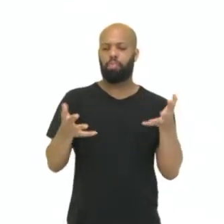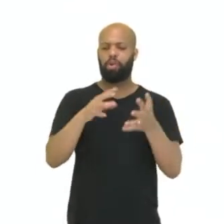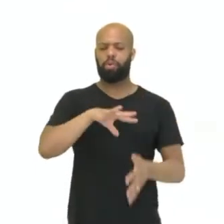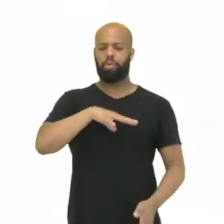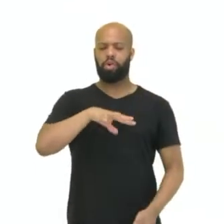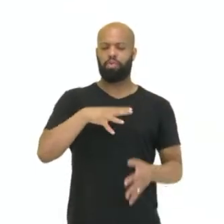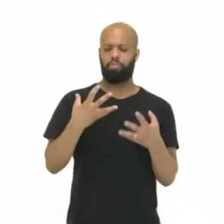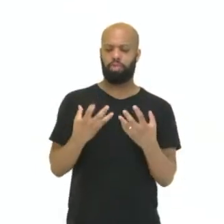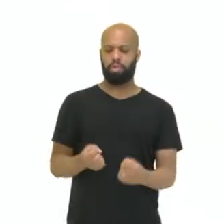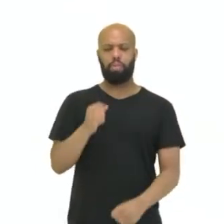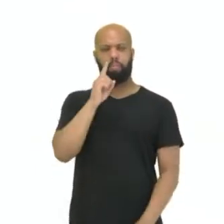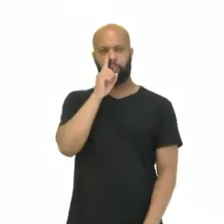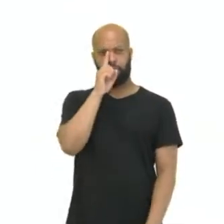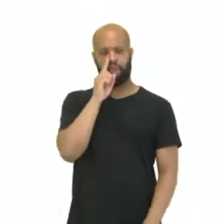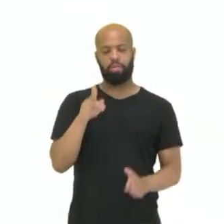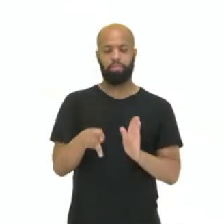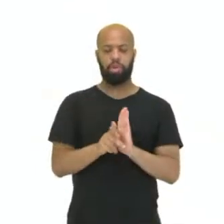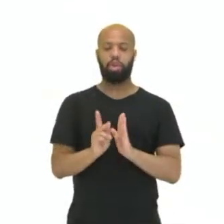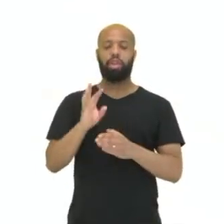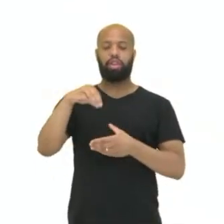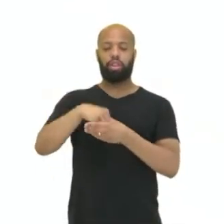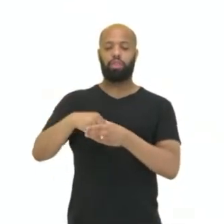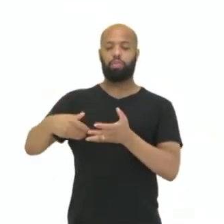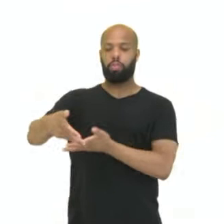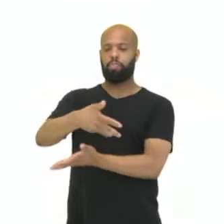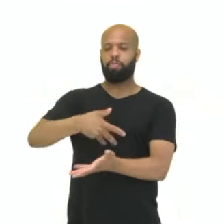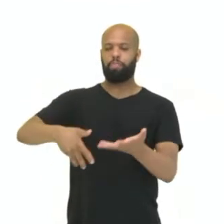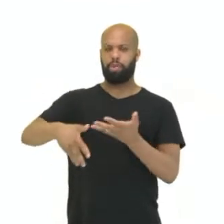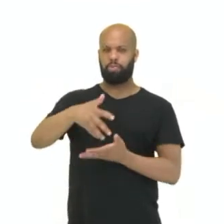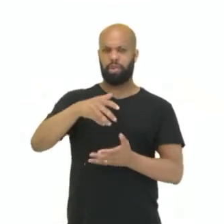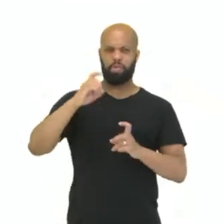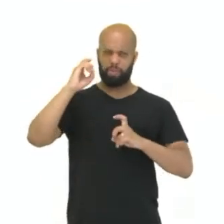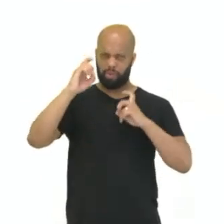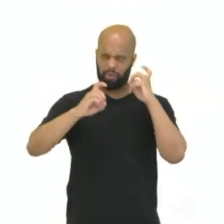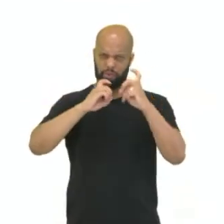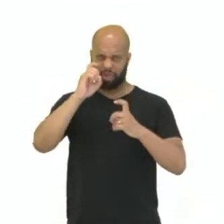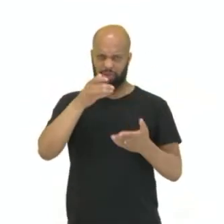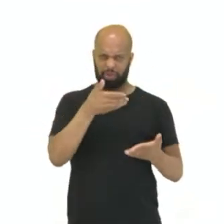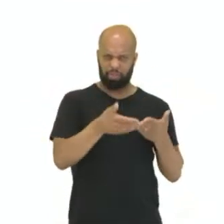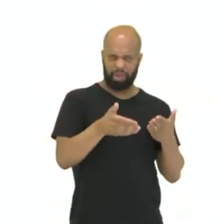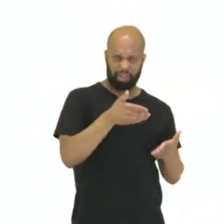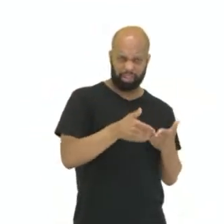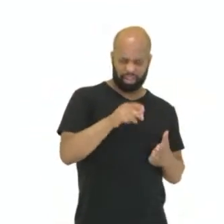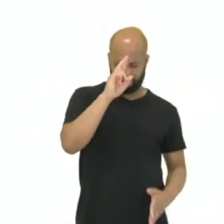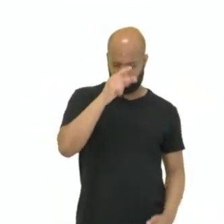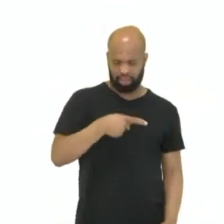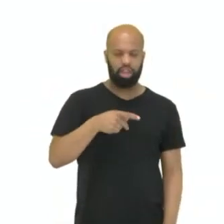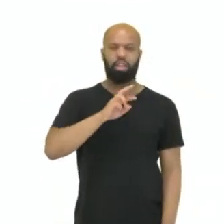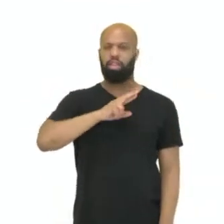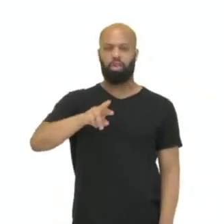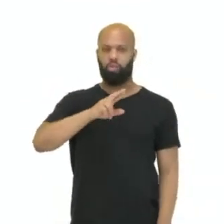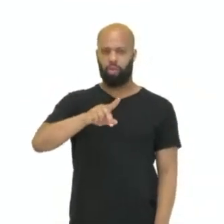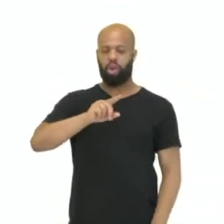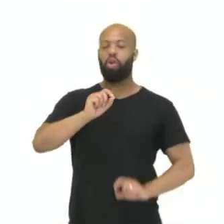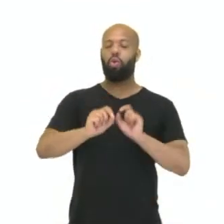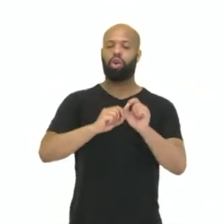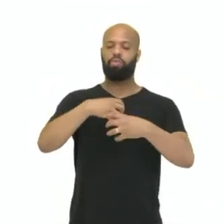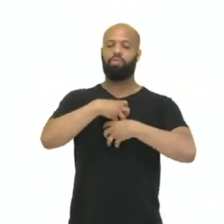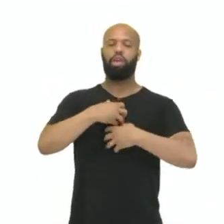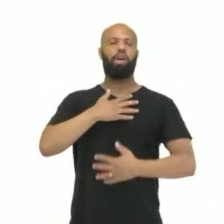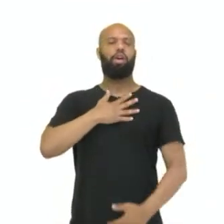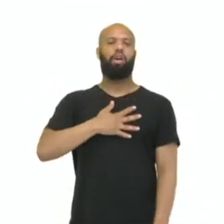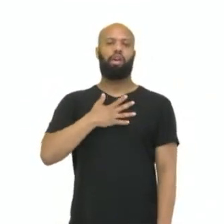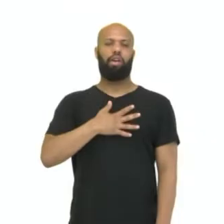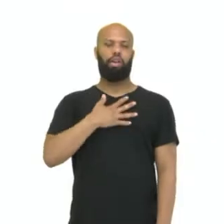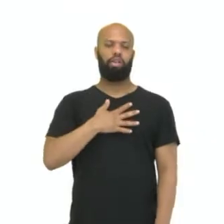assumir risco, tendo pouca preocupação com o fracasso e o sucesso em si mesmo. Mas sim uma fonte de prazer. Broto, 1999.